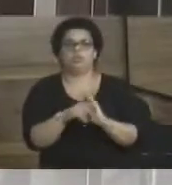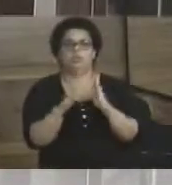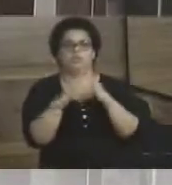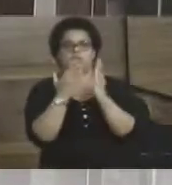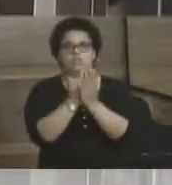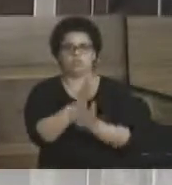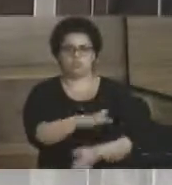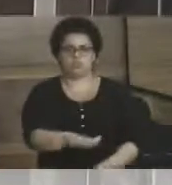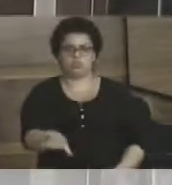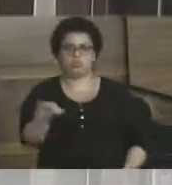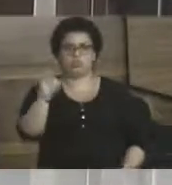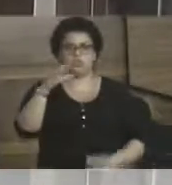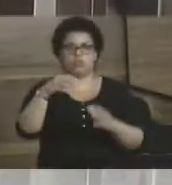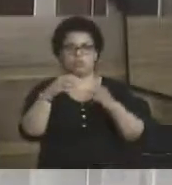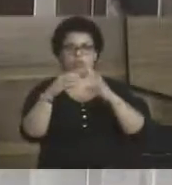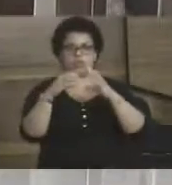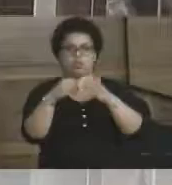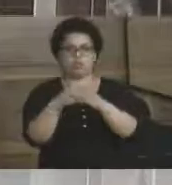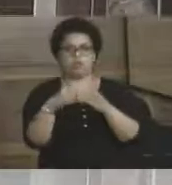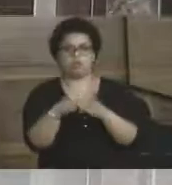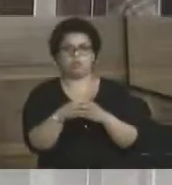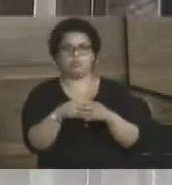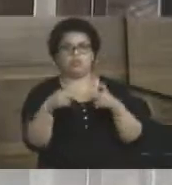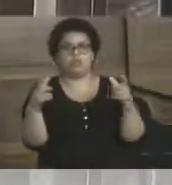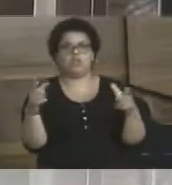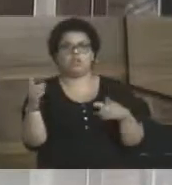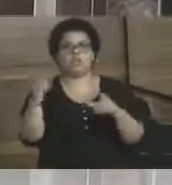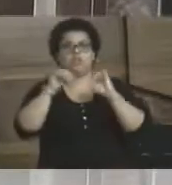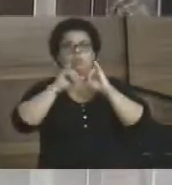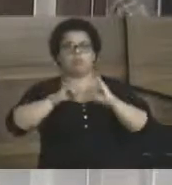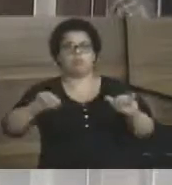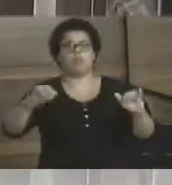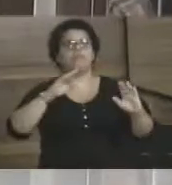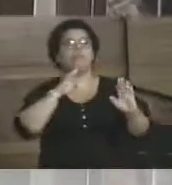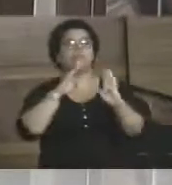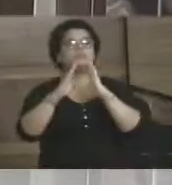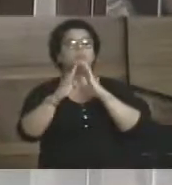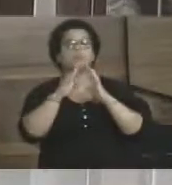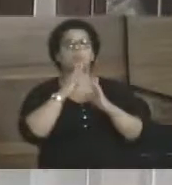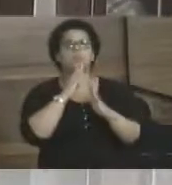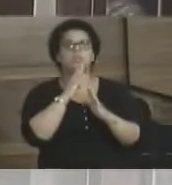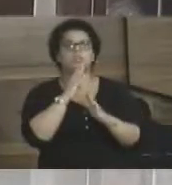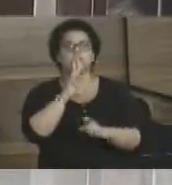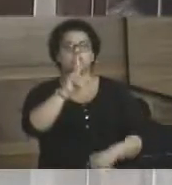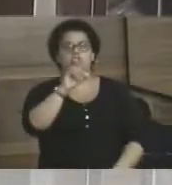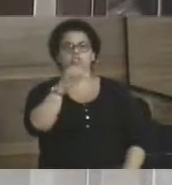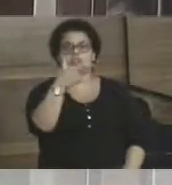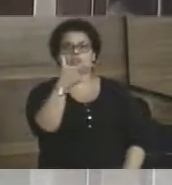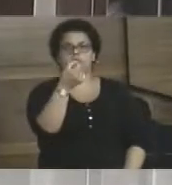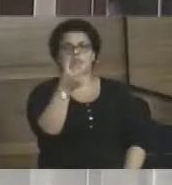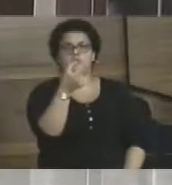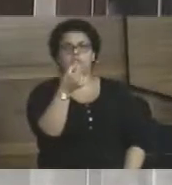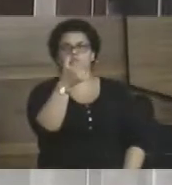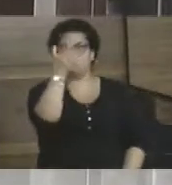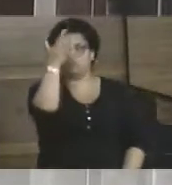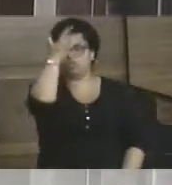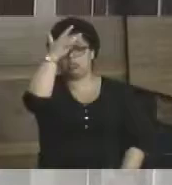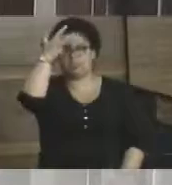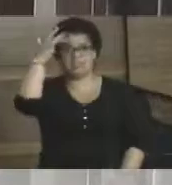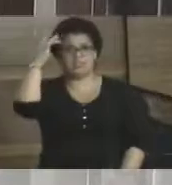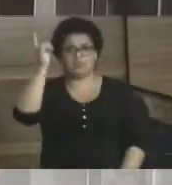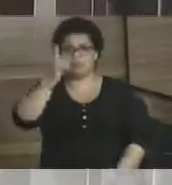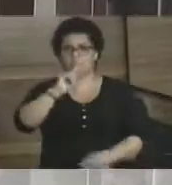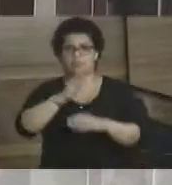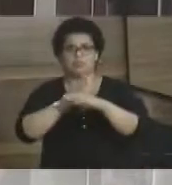do Camorim publicou no Facebook que, a partir do dia 20, ninguém mais